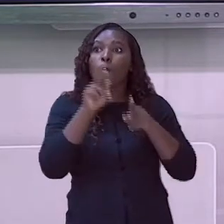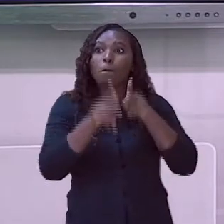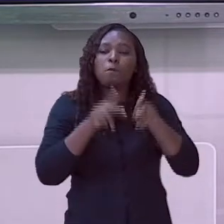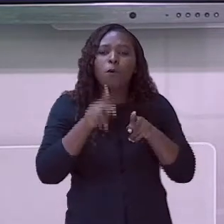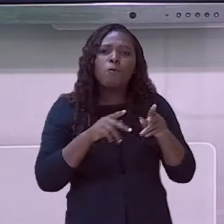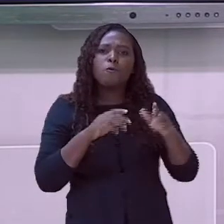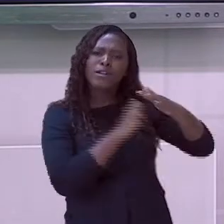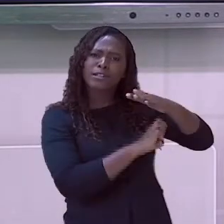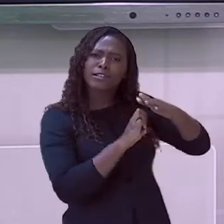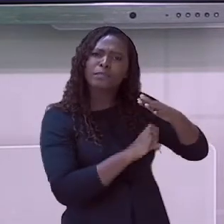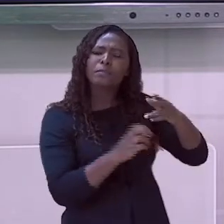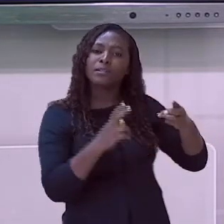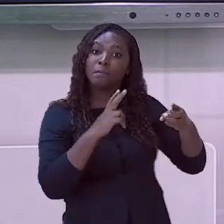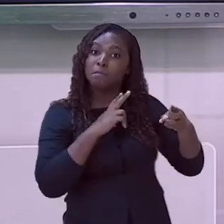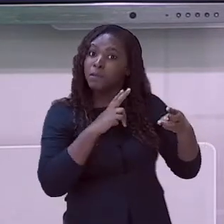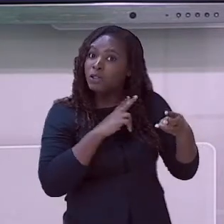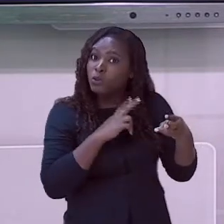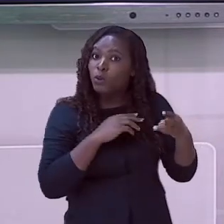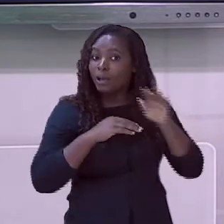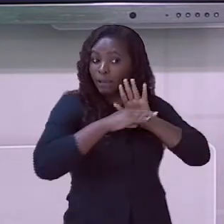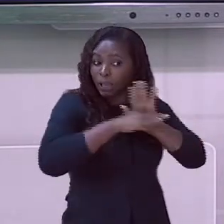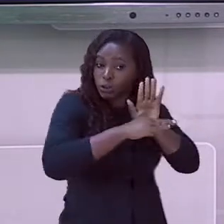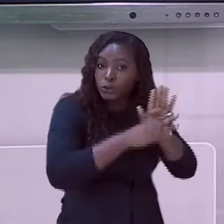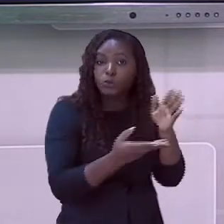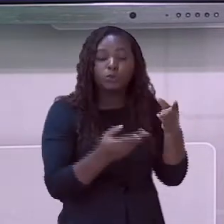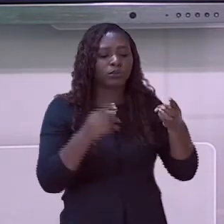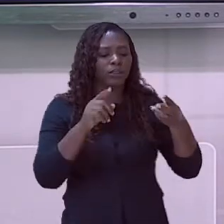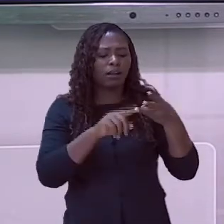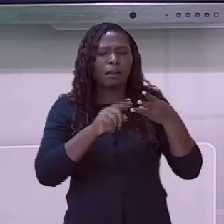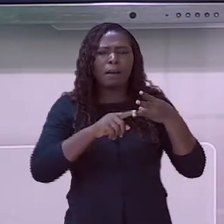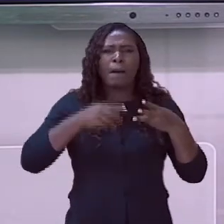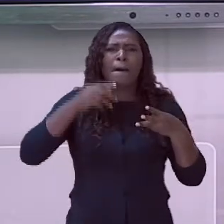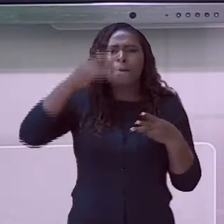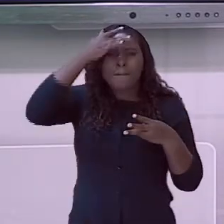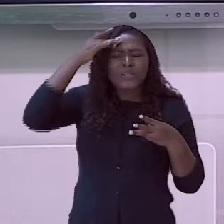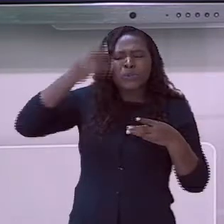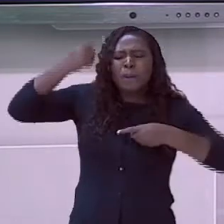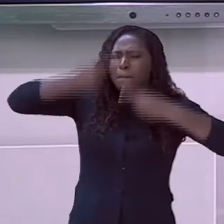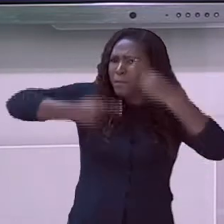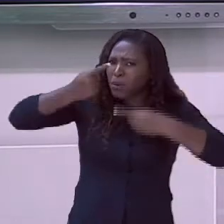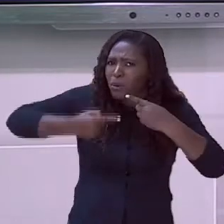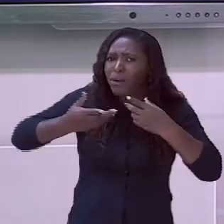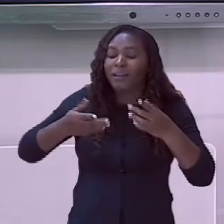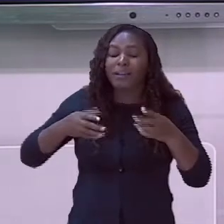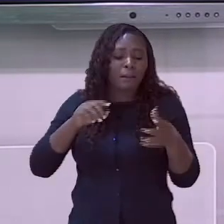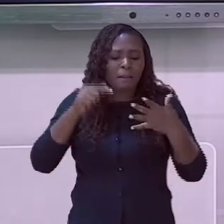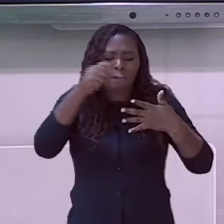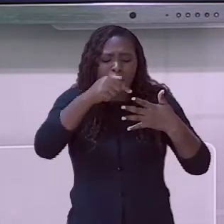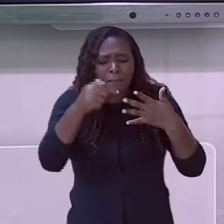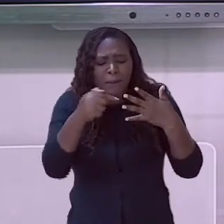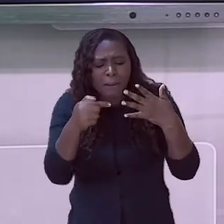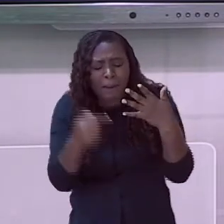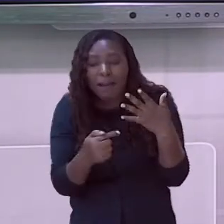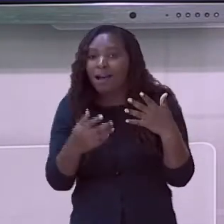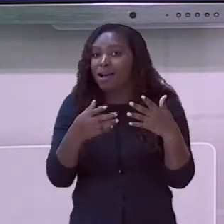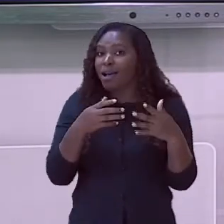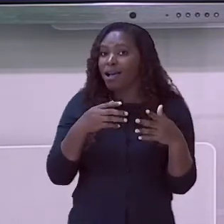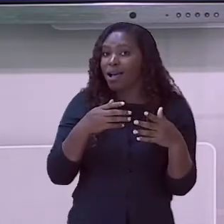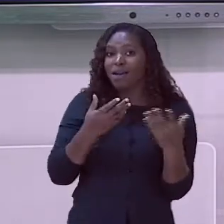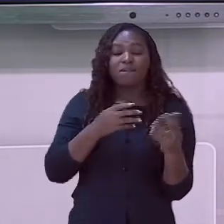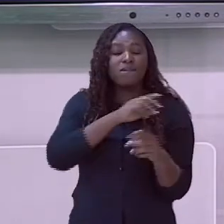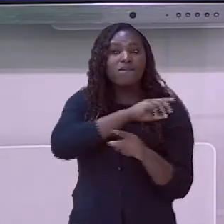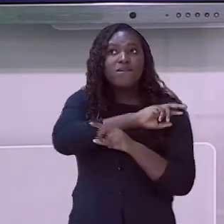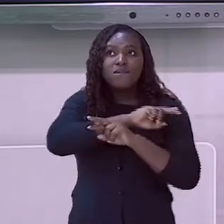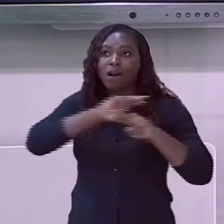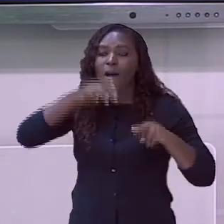políticos e todas as pessoas envolvidas no espaço público. Conheça as